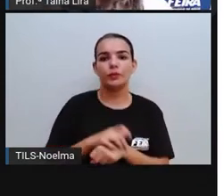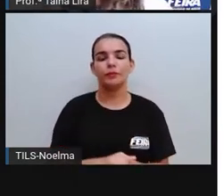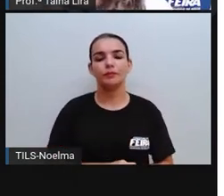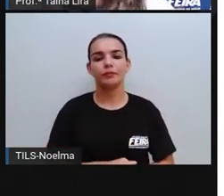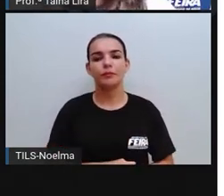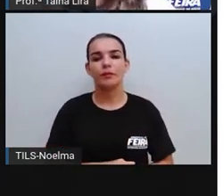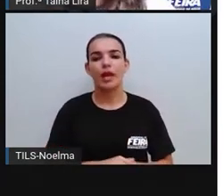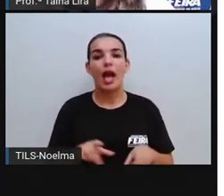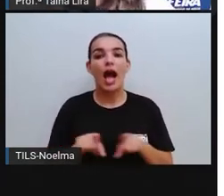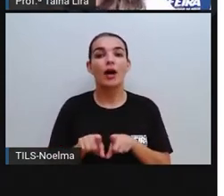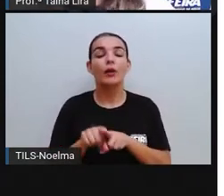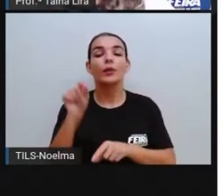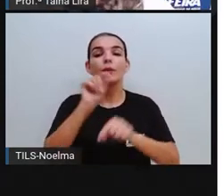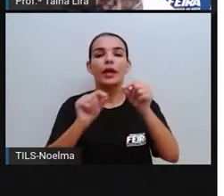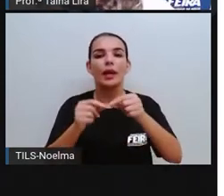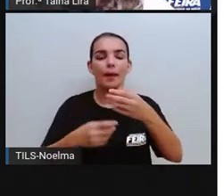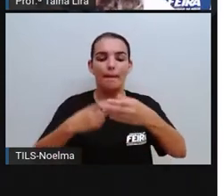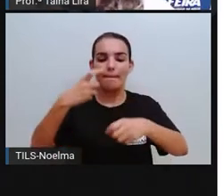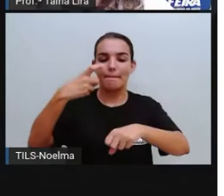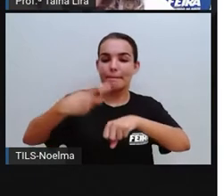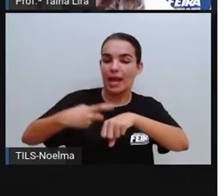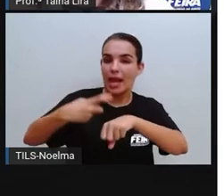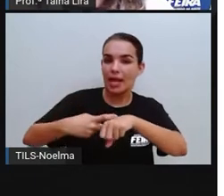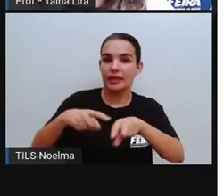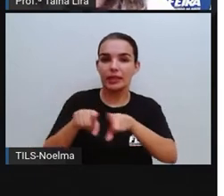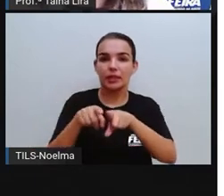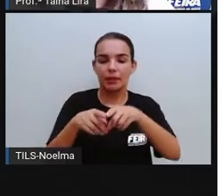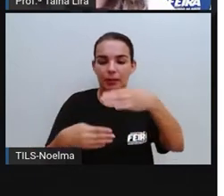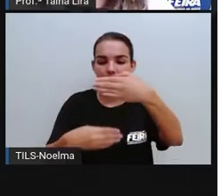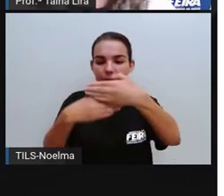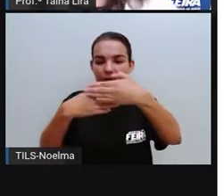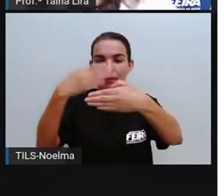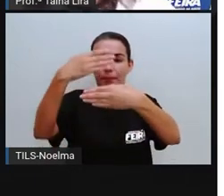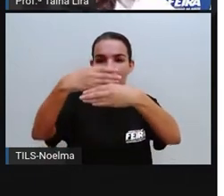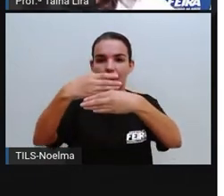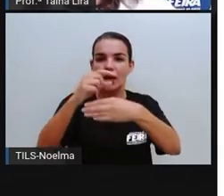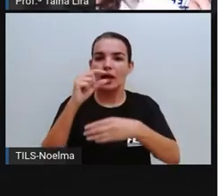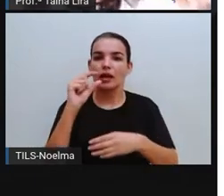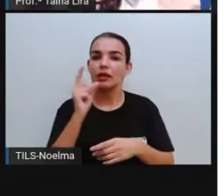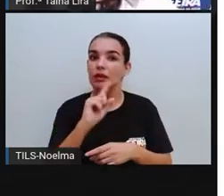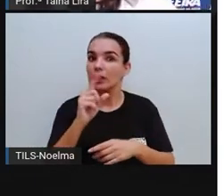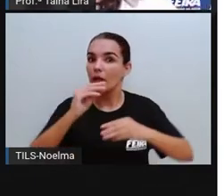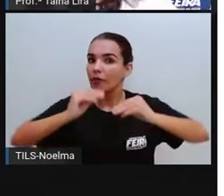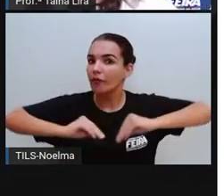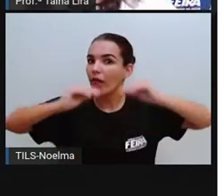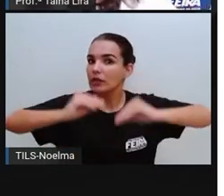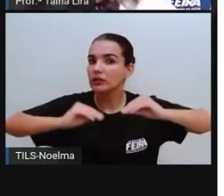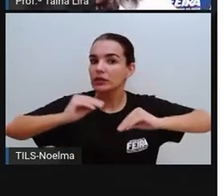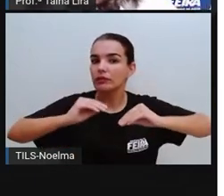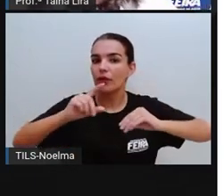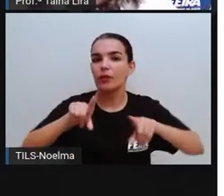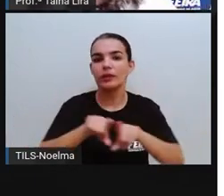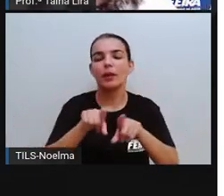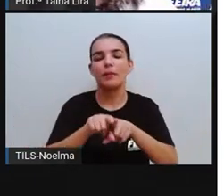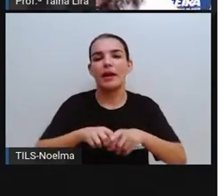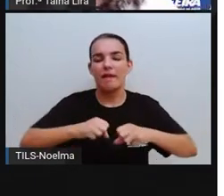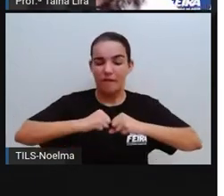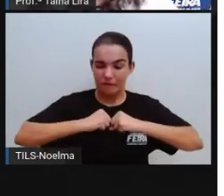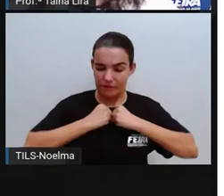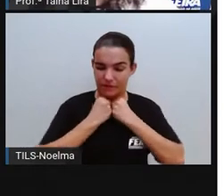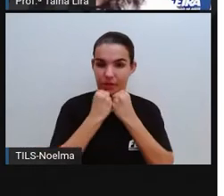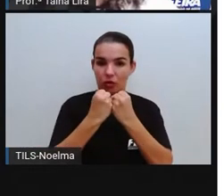E pedra e tijolos não é flexível, é pouco permeável e é resistente, certo?